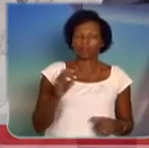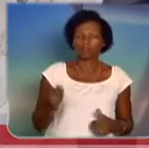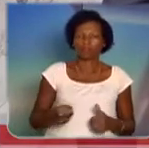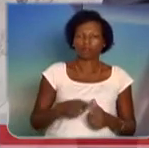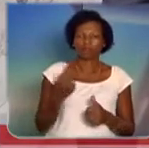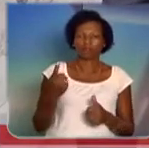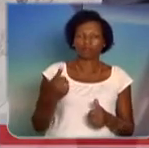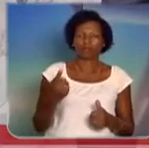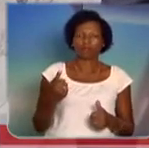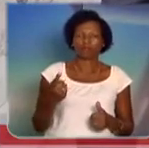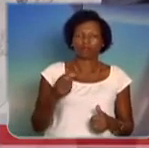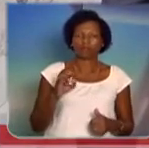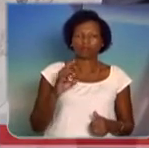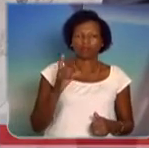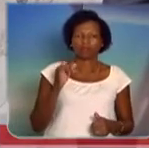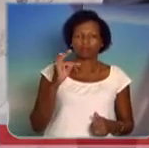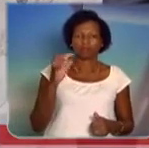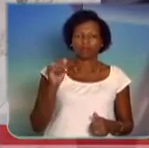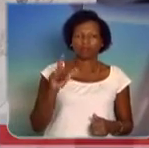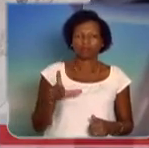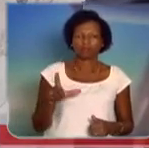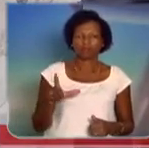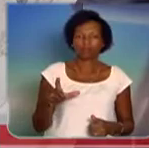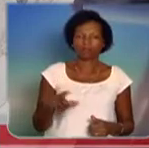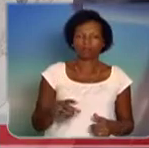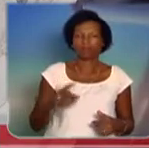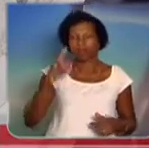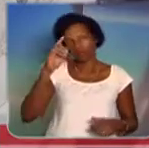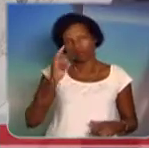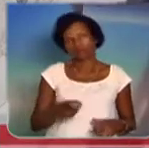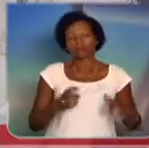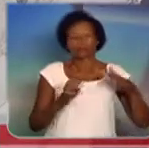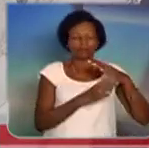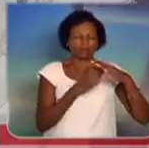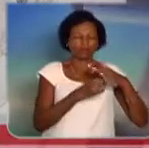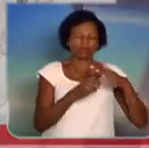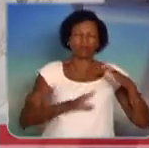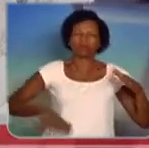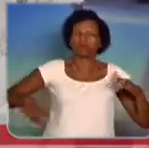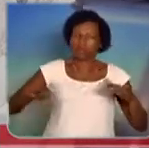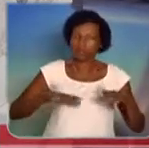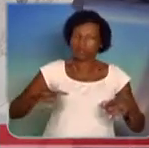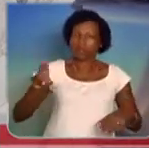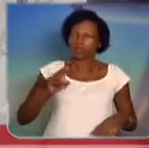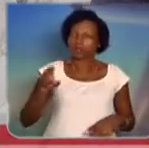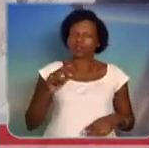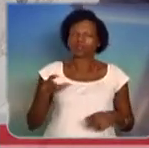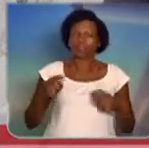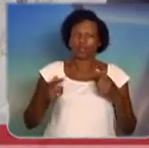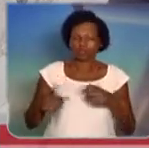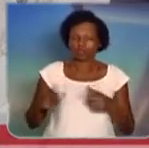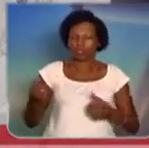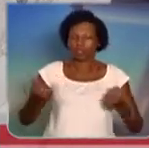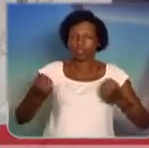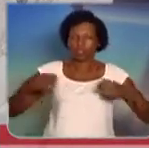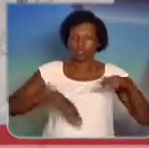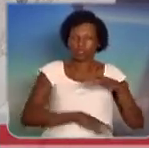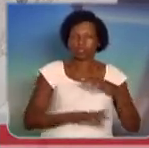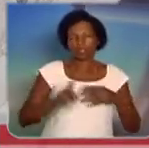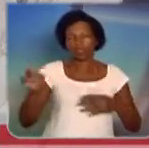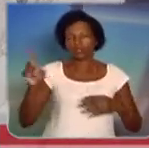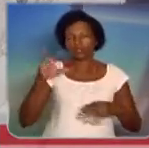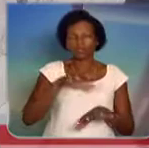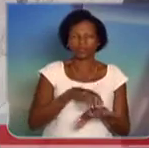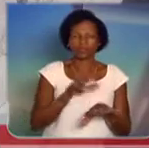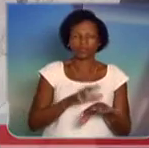edital de desestatização que prevê que a empresa poderia explorar o espaço e o estacionamento em Santo Amaro. Houve um incêndio, tempos atrás, e nós